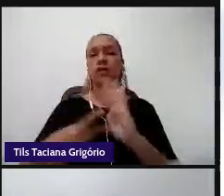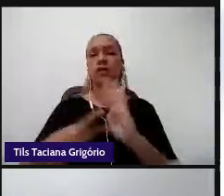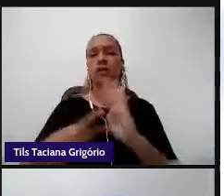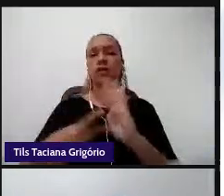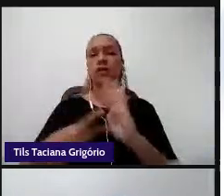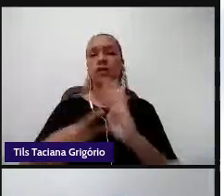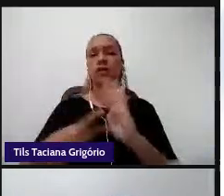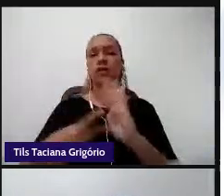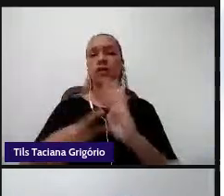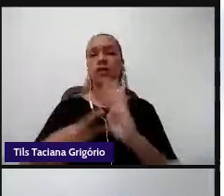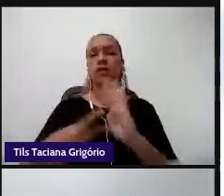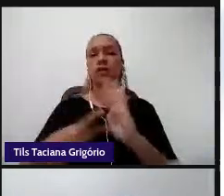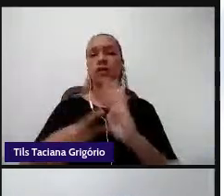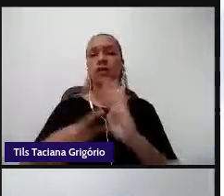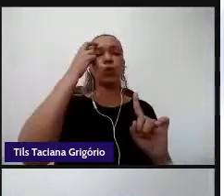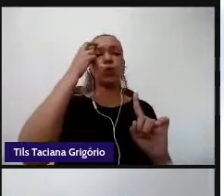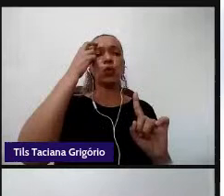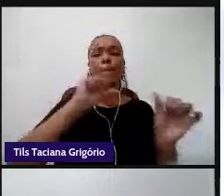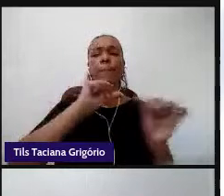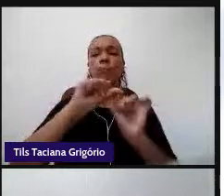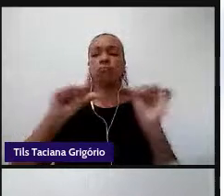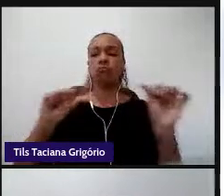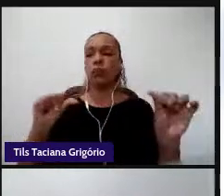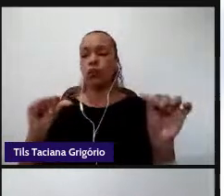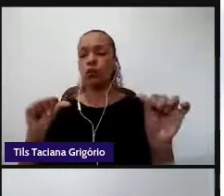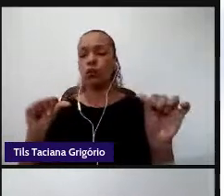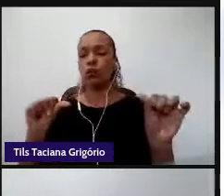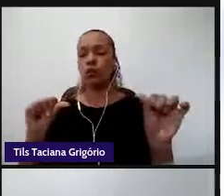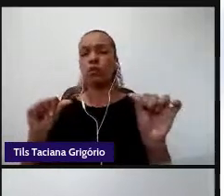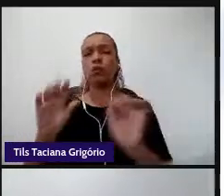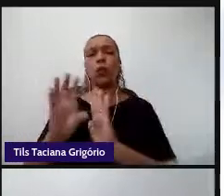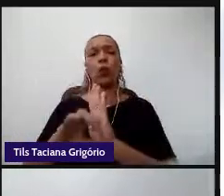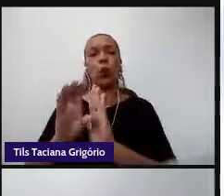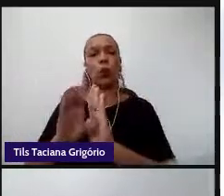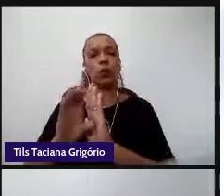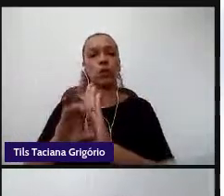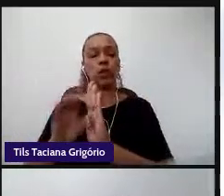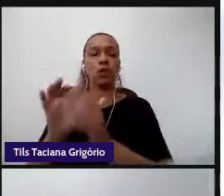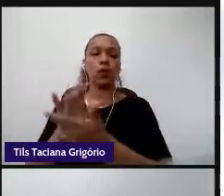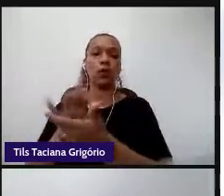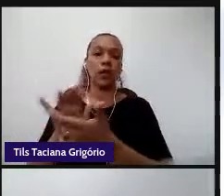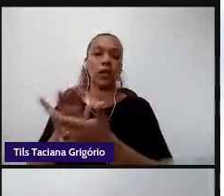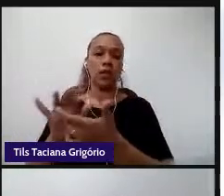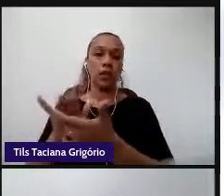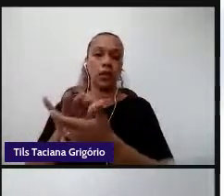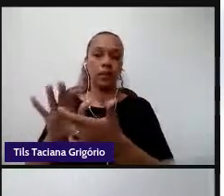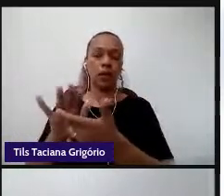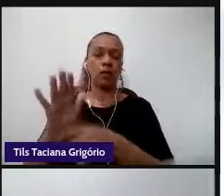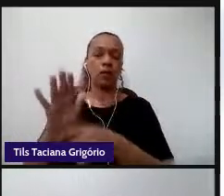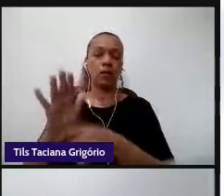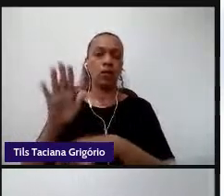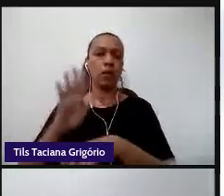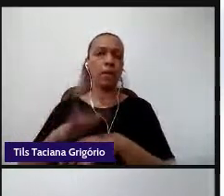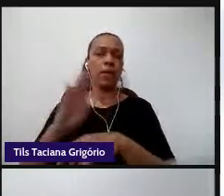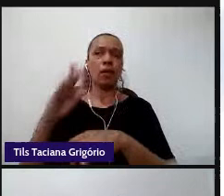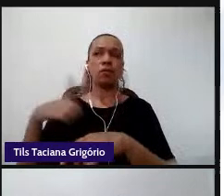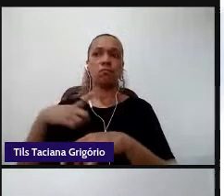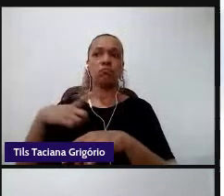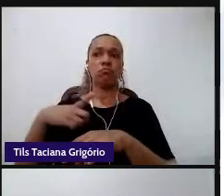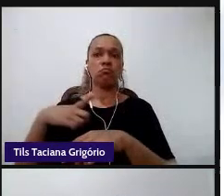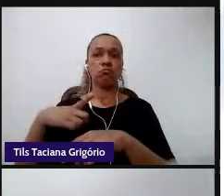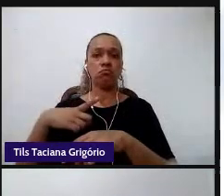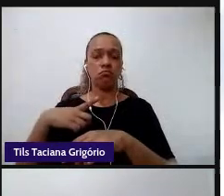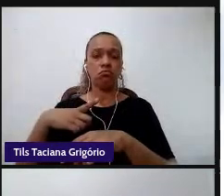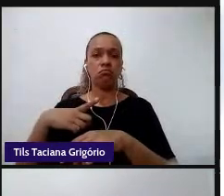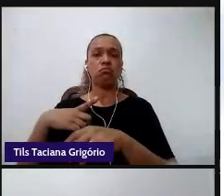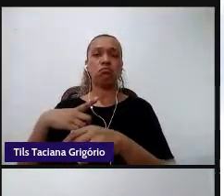virada sociocultural do conceito de letramento e isso se amplia para que tanto as